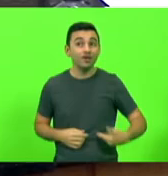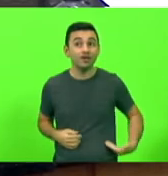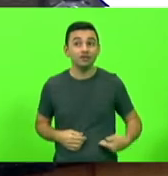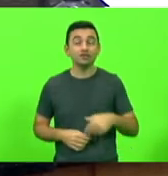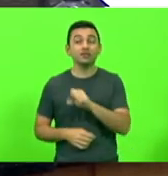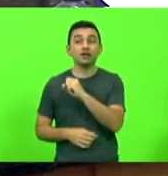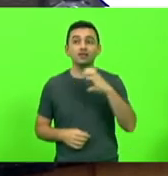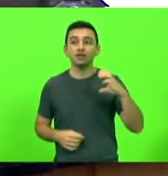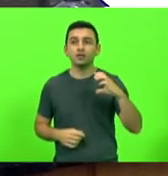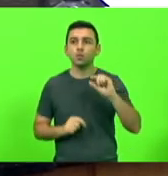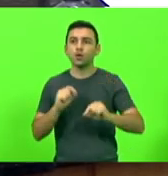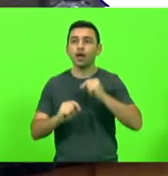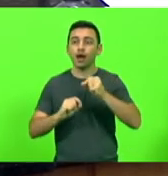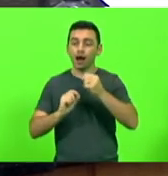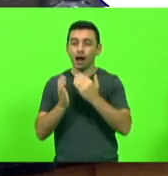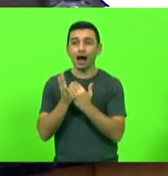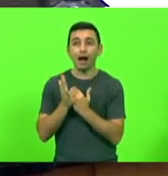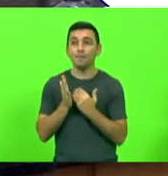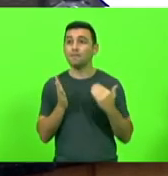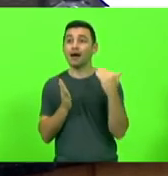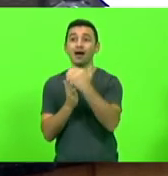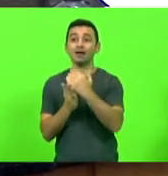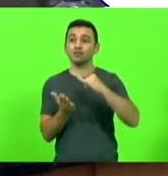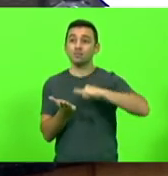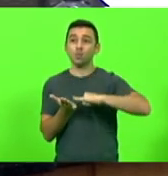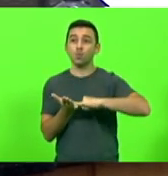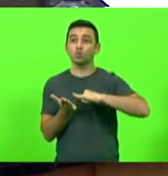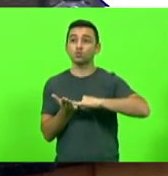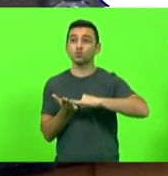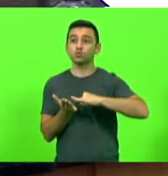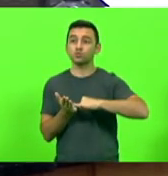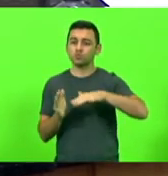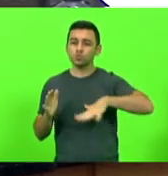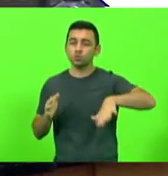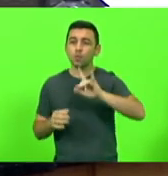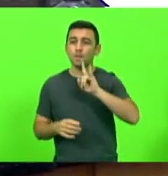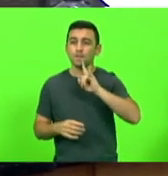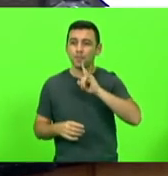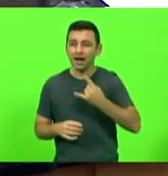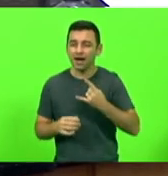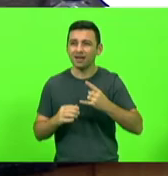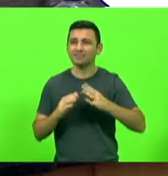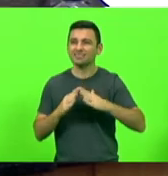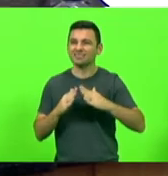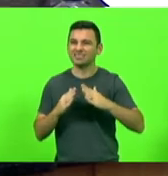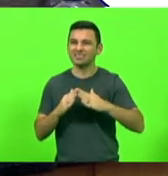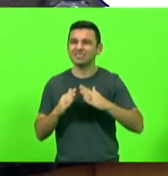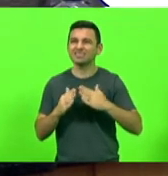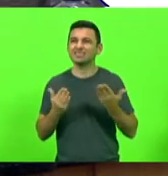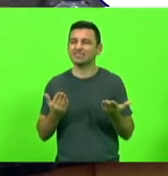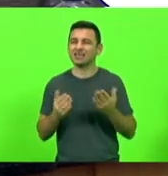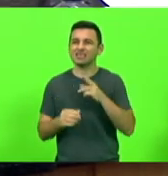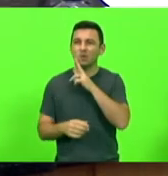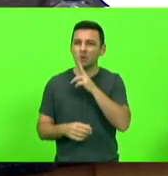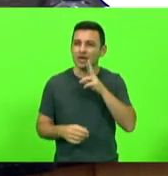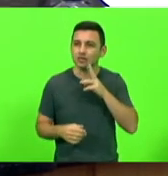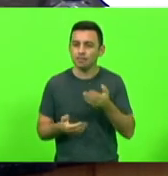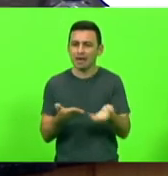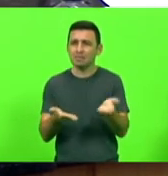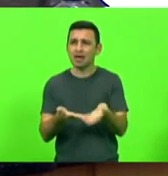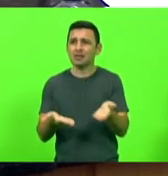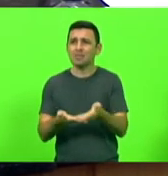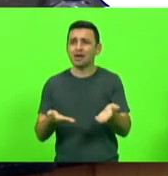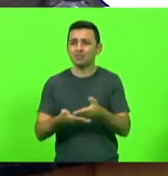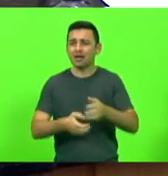o que fez? Aumentou os impostos no setor de bares e restaurante, setor que perdeu 40 mil empregos e que teve